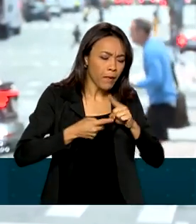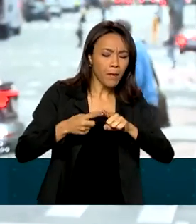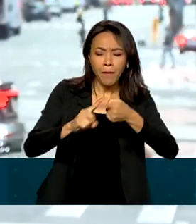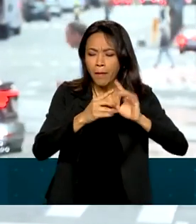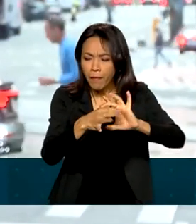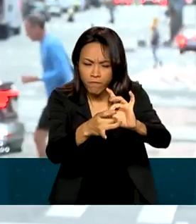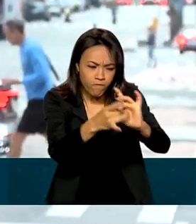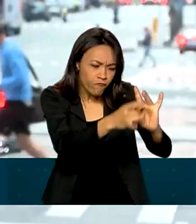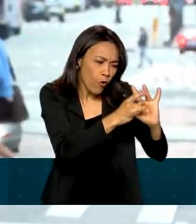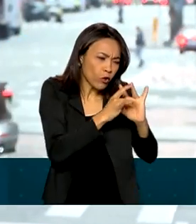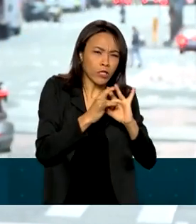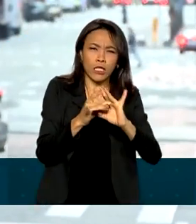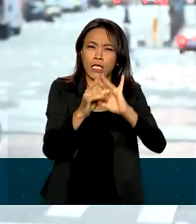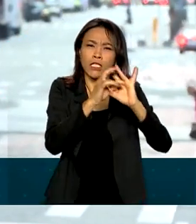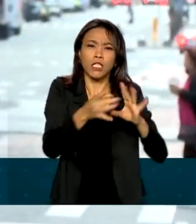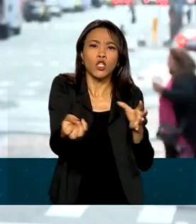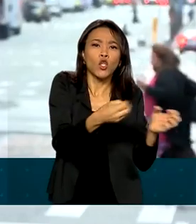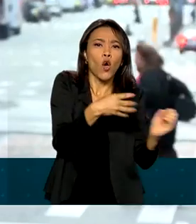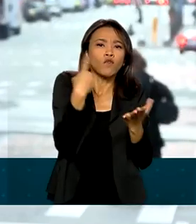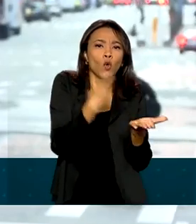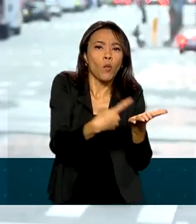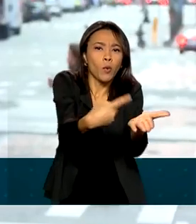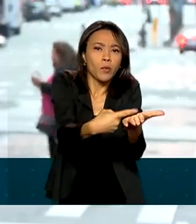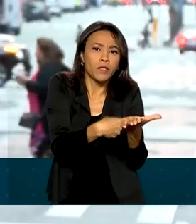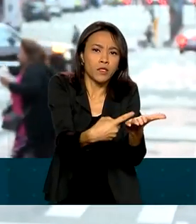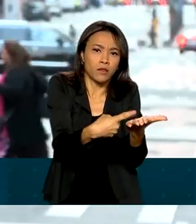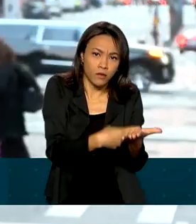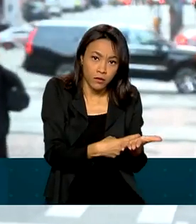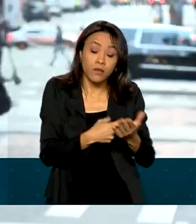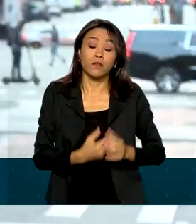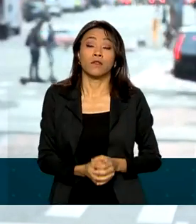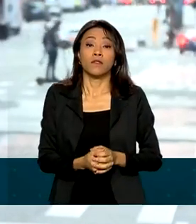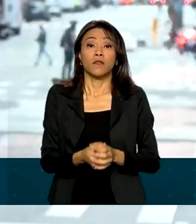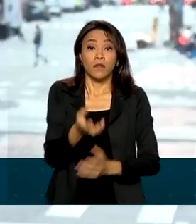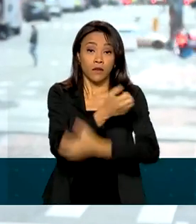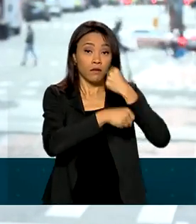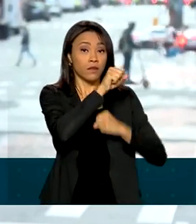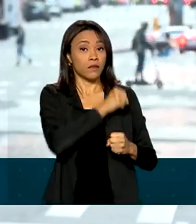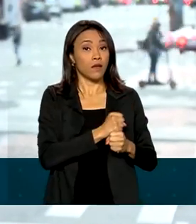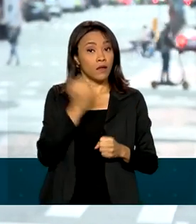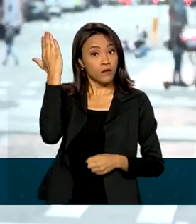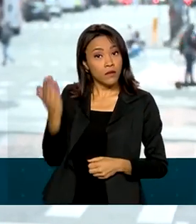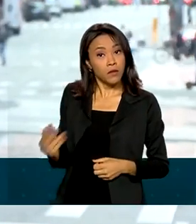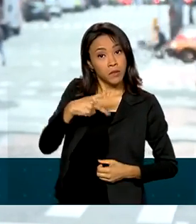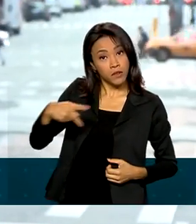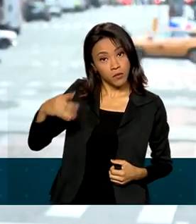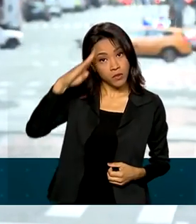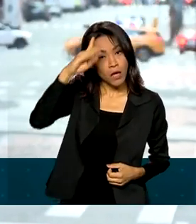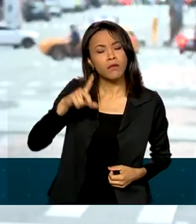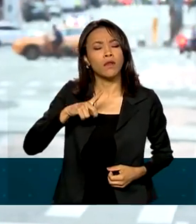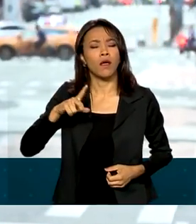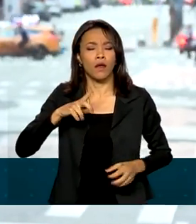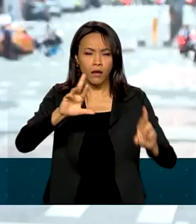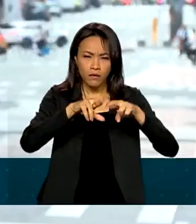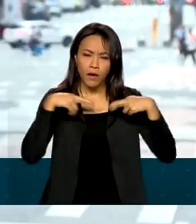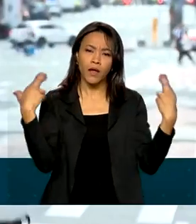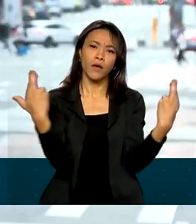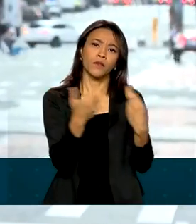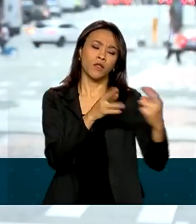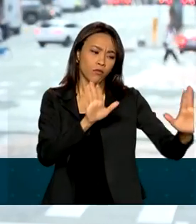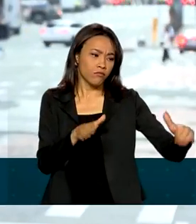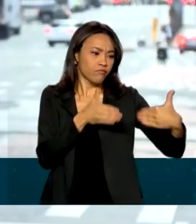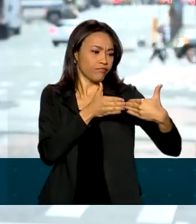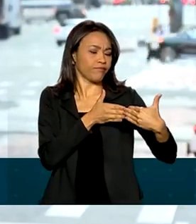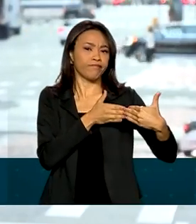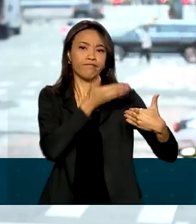desenvolverem novos acordos. No ano passado, inclusive, o presidente Jair Bolsonaro teve uma reunião bilateral com o com